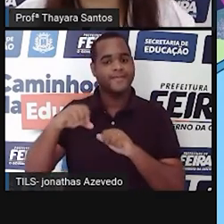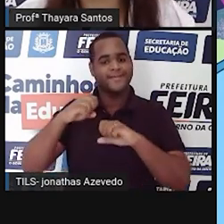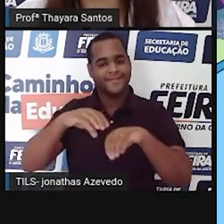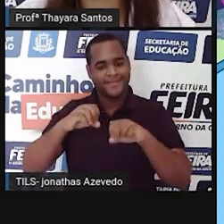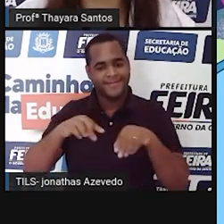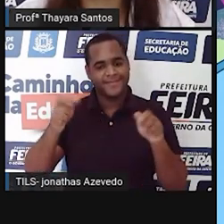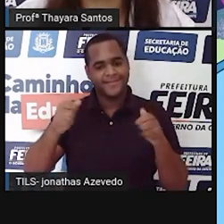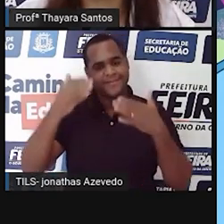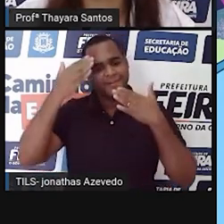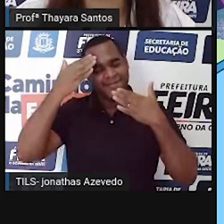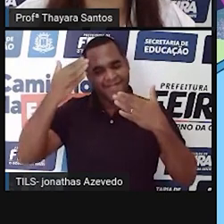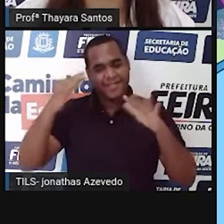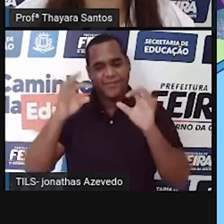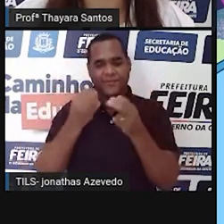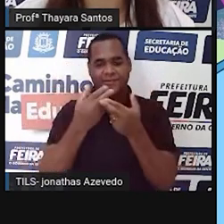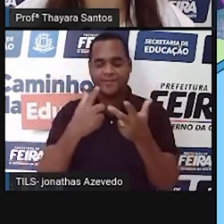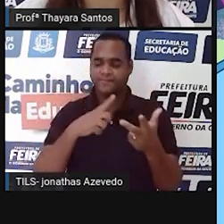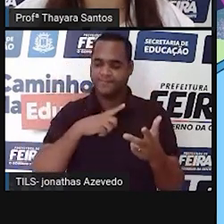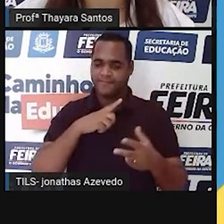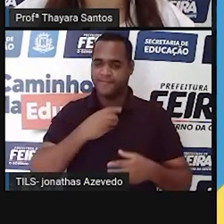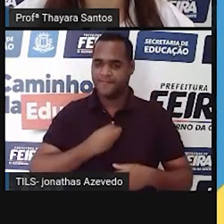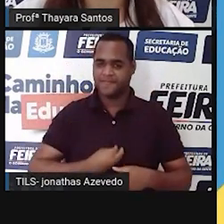muito obrigada por estarem aqui com a gente.